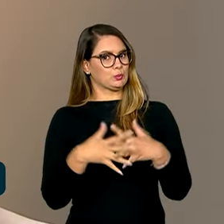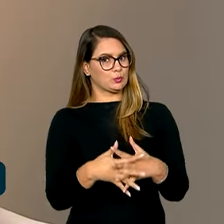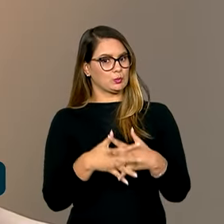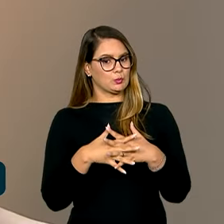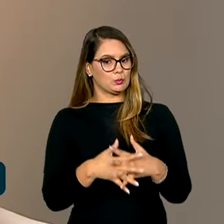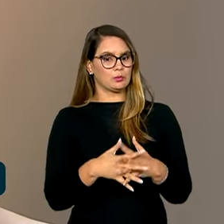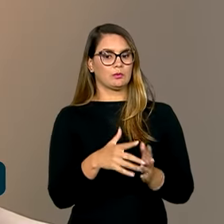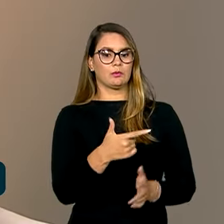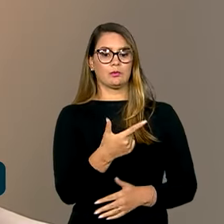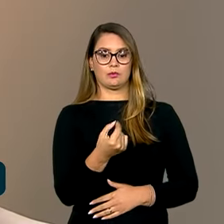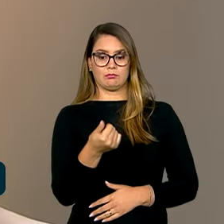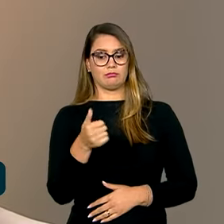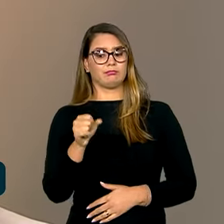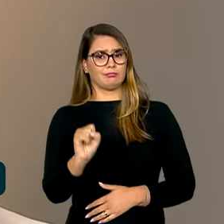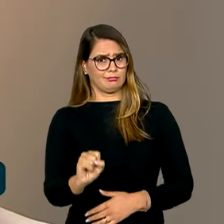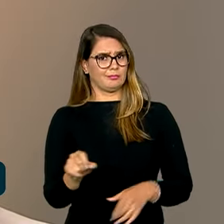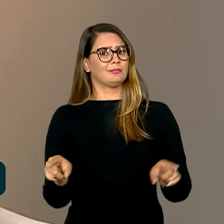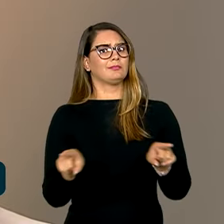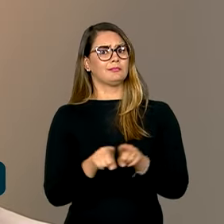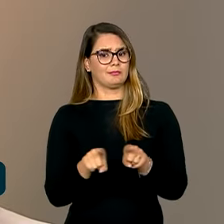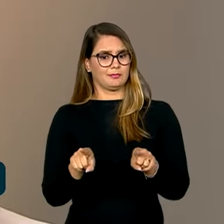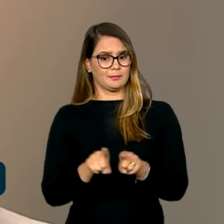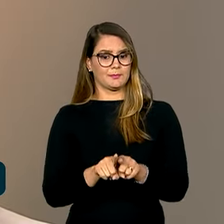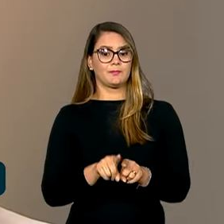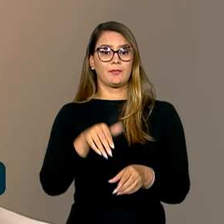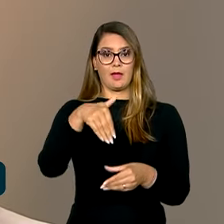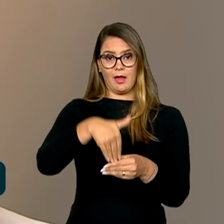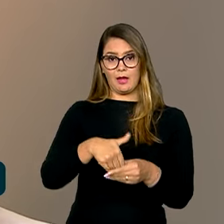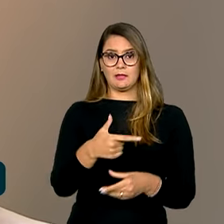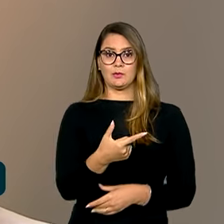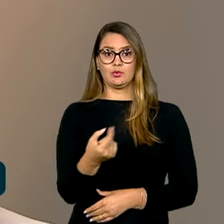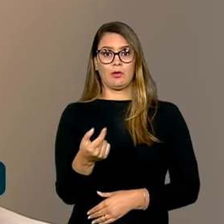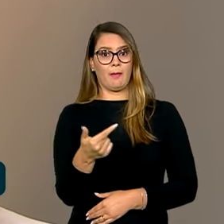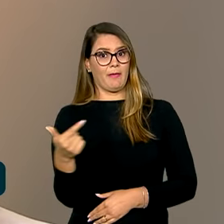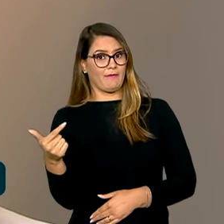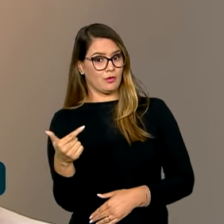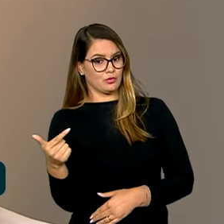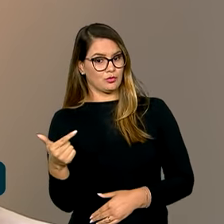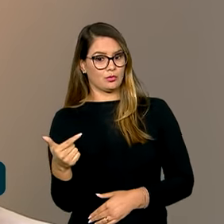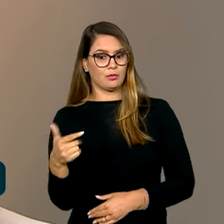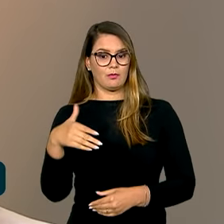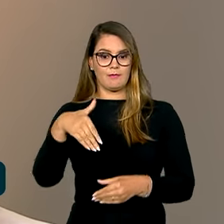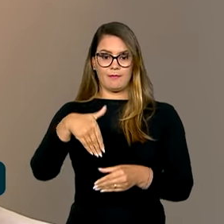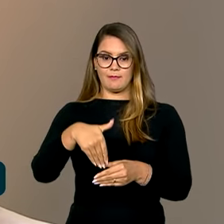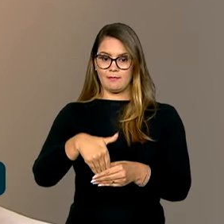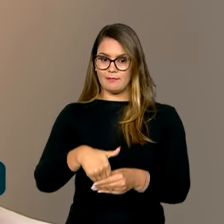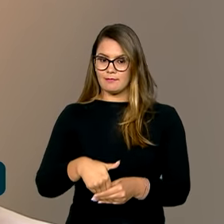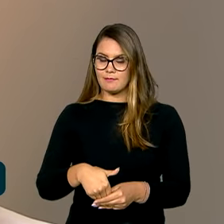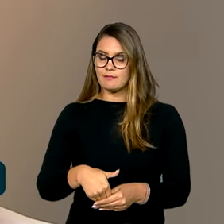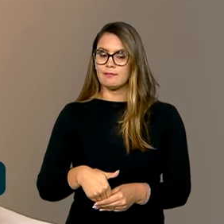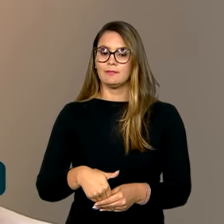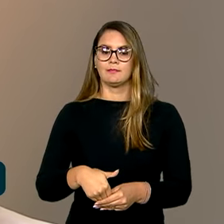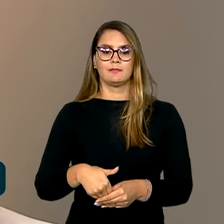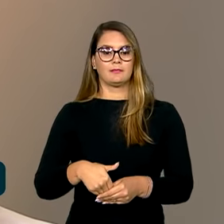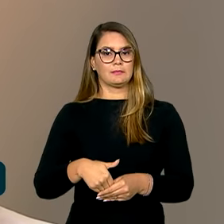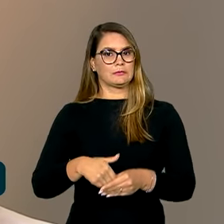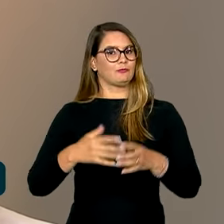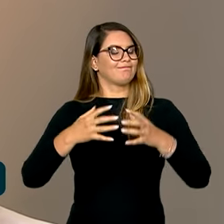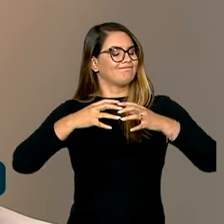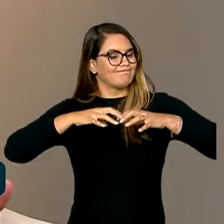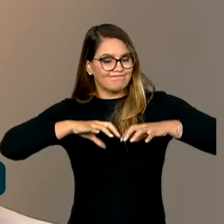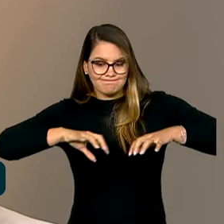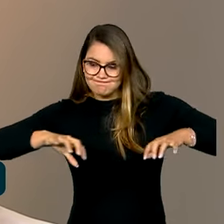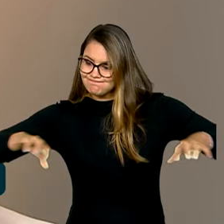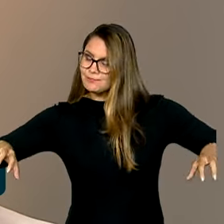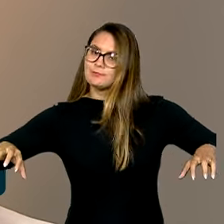em 2018 também. A de 2022 foi uma eleição extremamente polarizada.